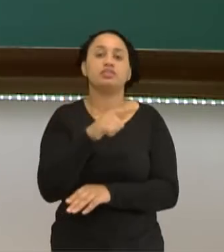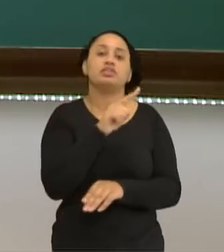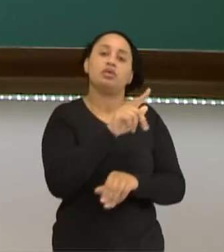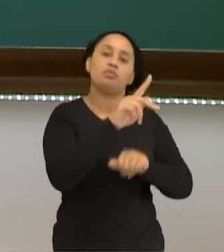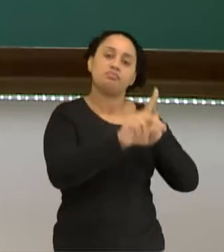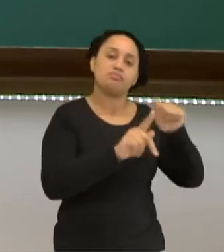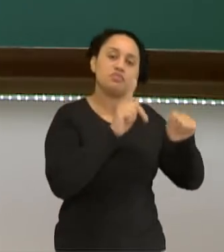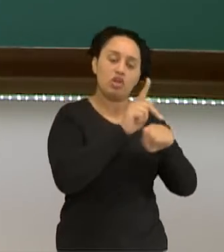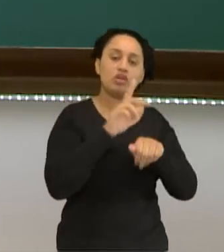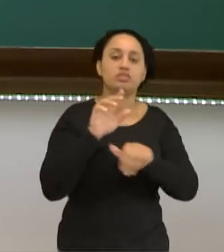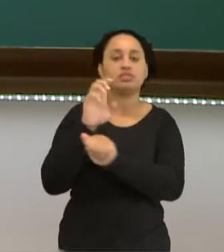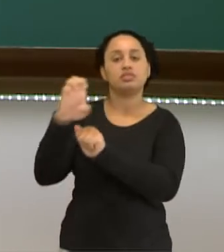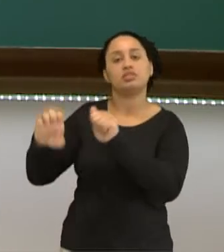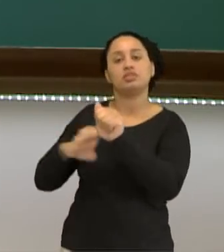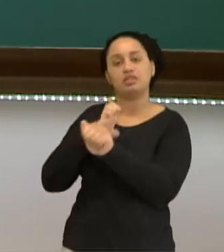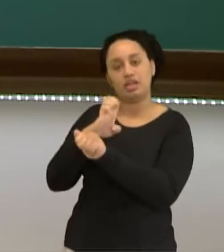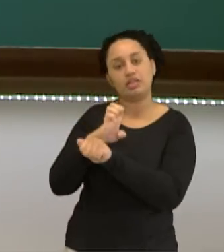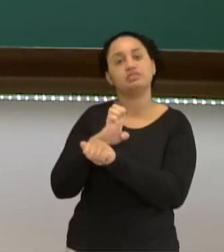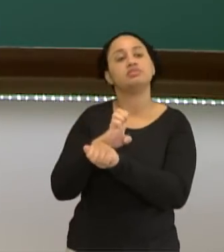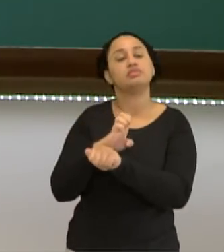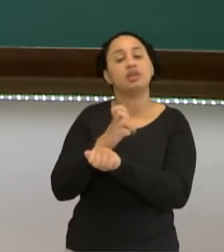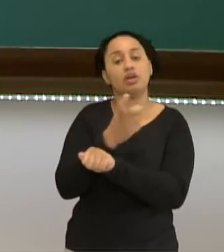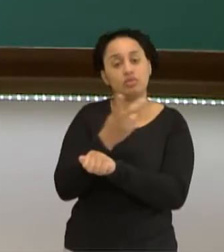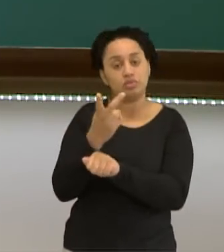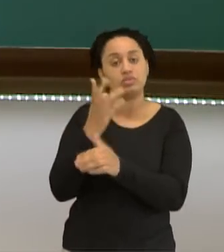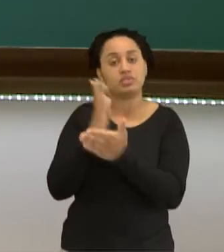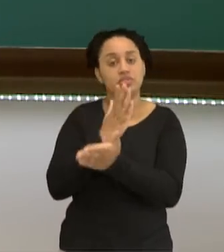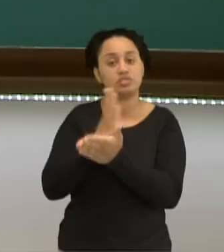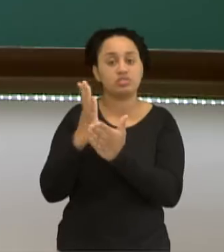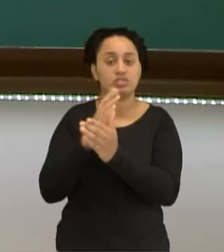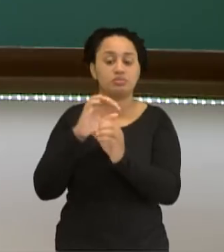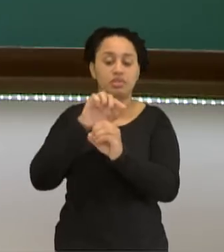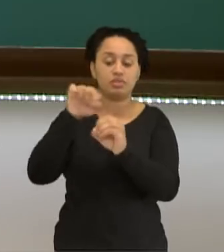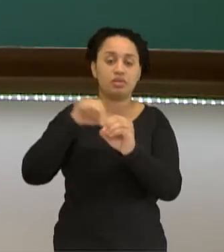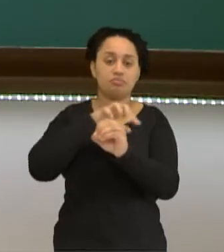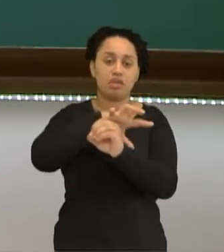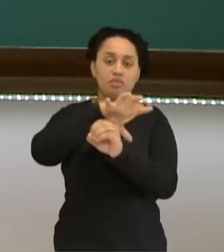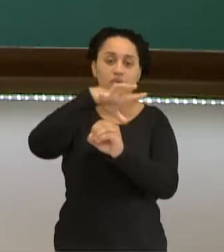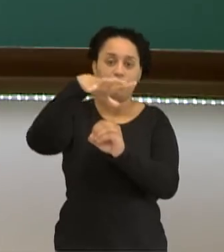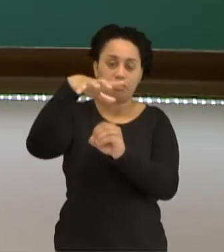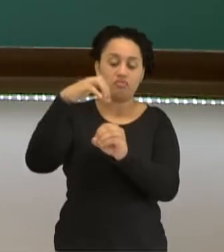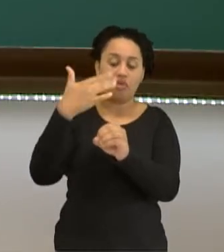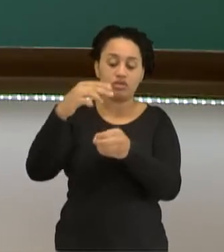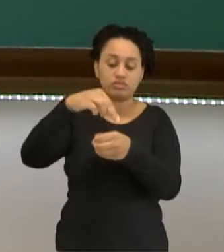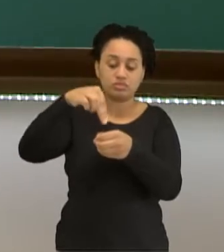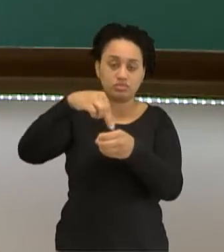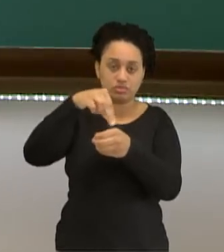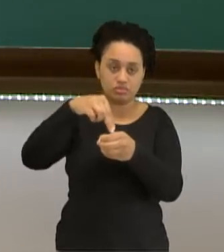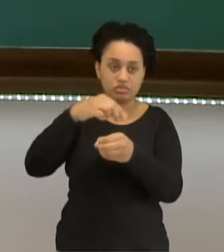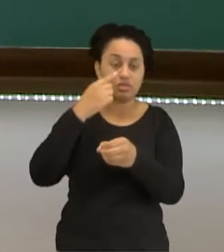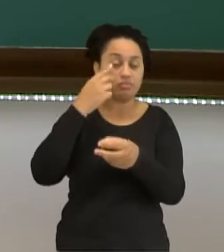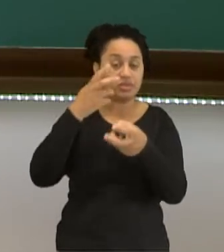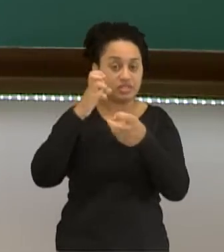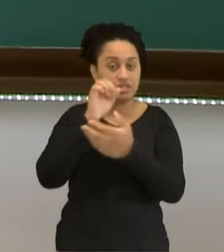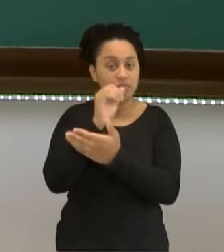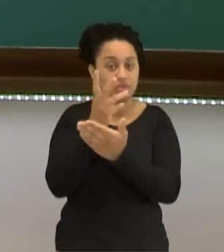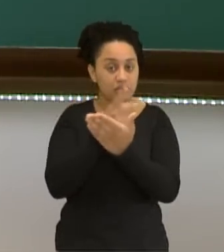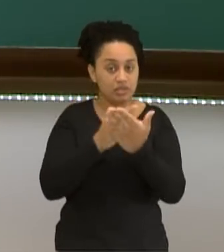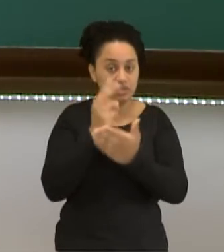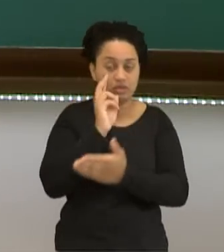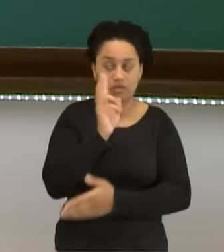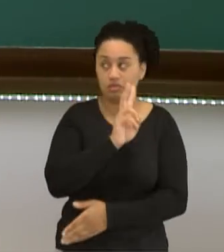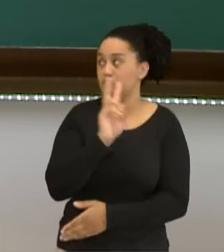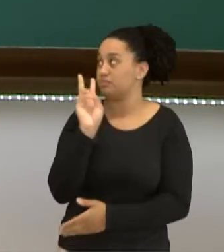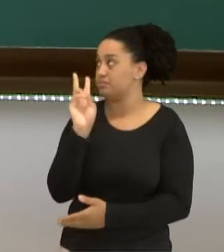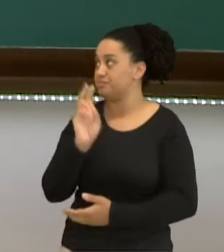sódio, estão distribuídos na eletrosfera. Lá, externamente, é o núcleo. Olhem lá o desenho do meio. Eu tenho